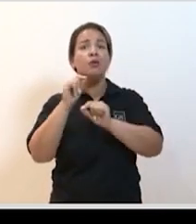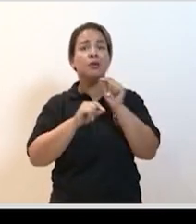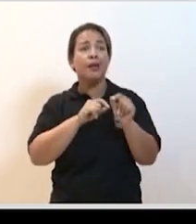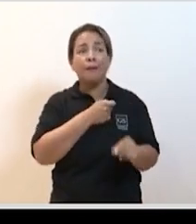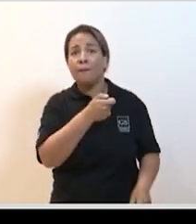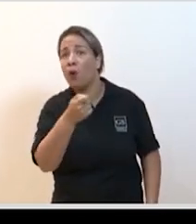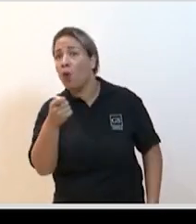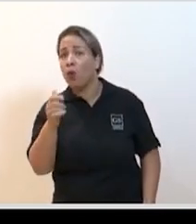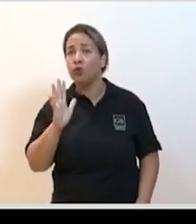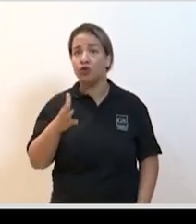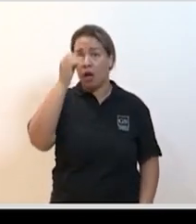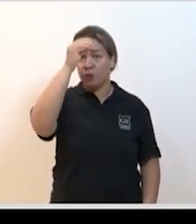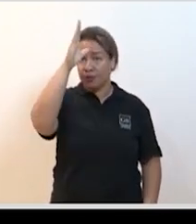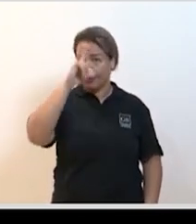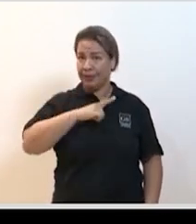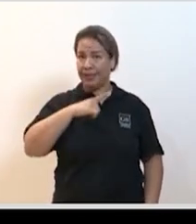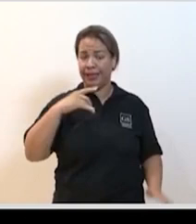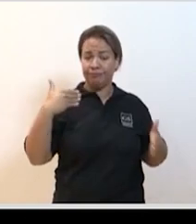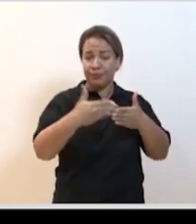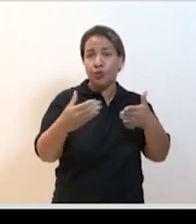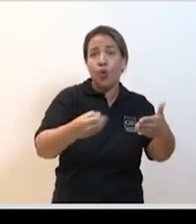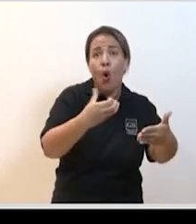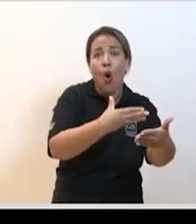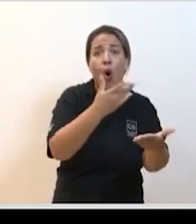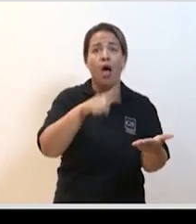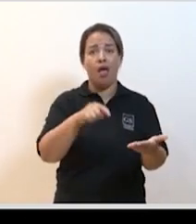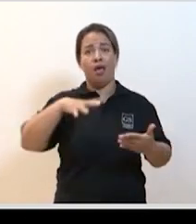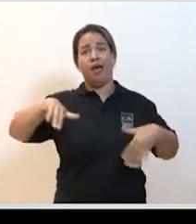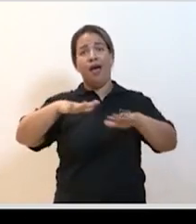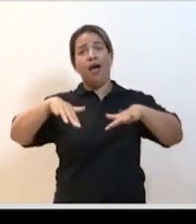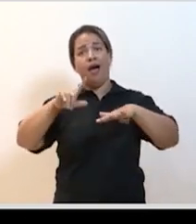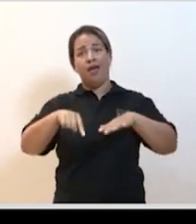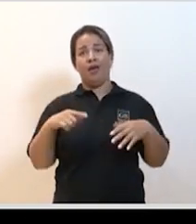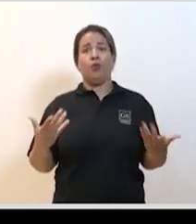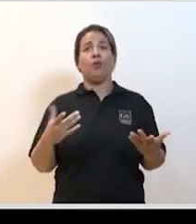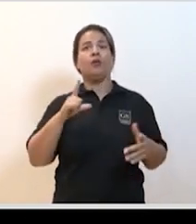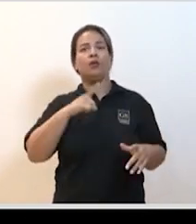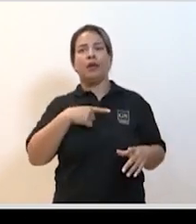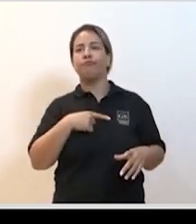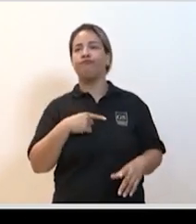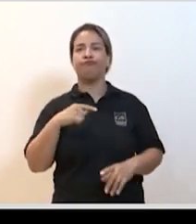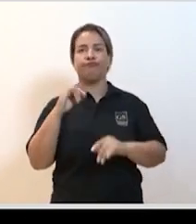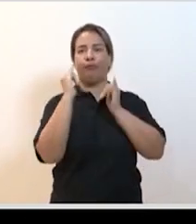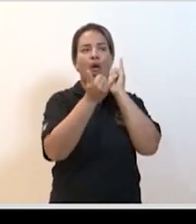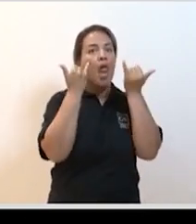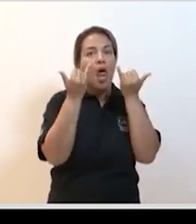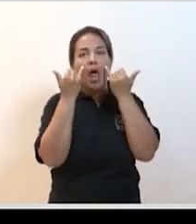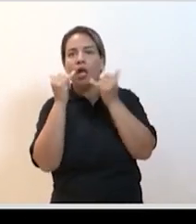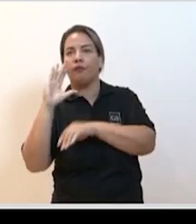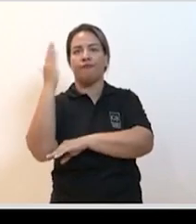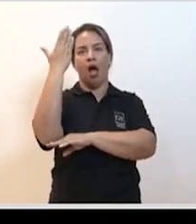pouco e todo conhecimento é muito recente, é uma área muito fértil para fake news, para certezas